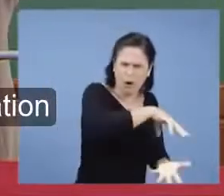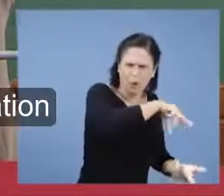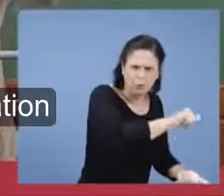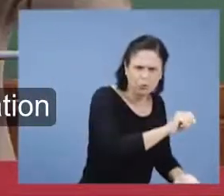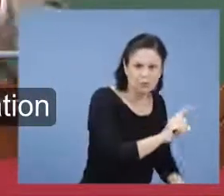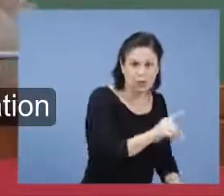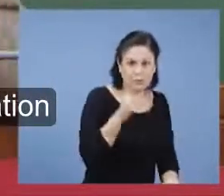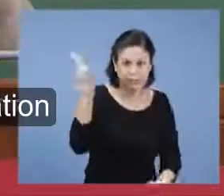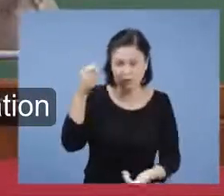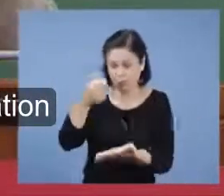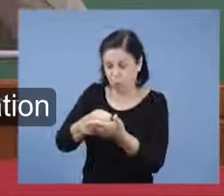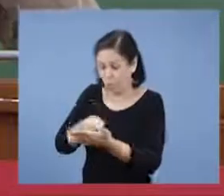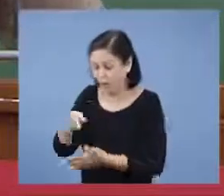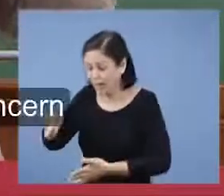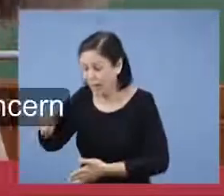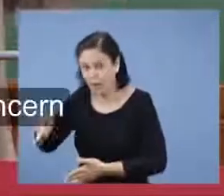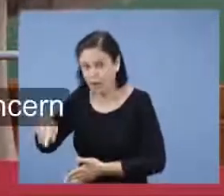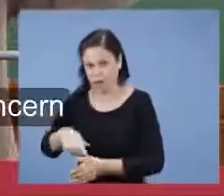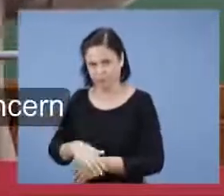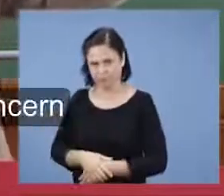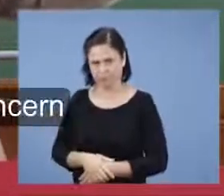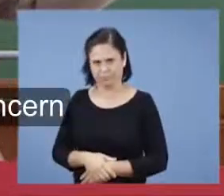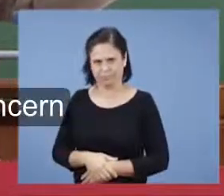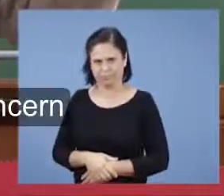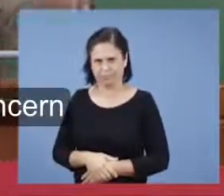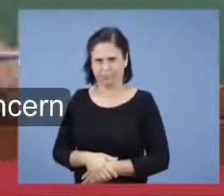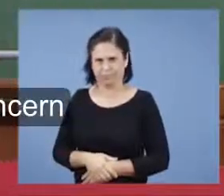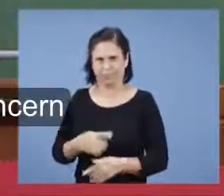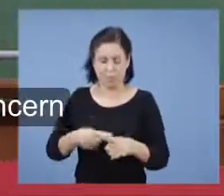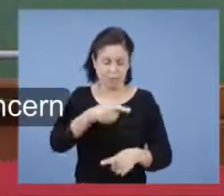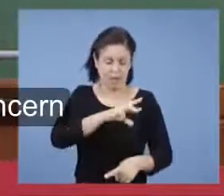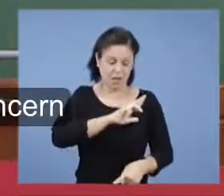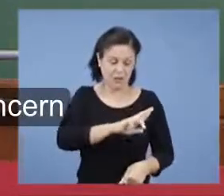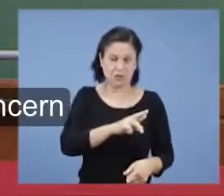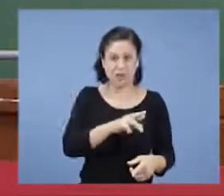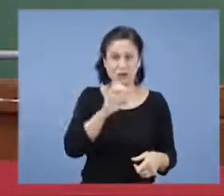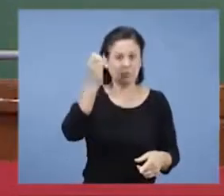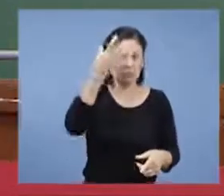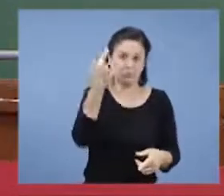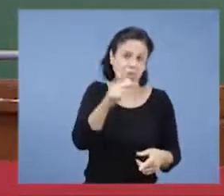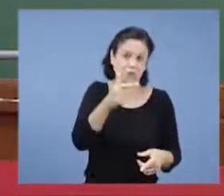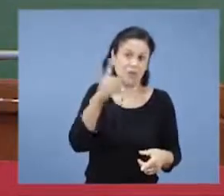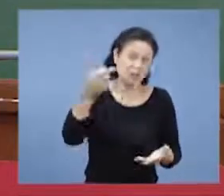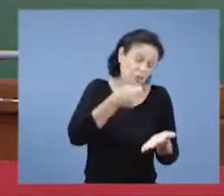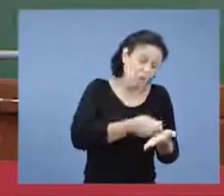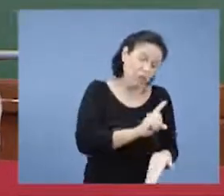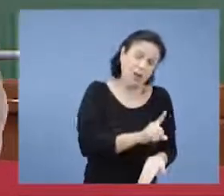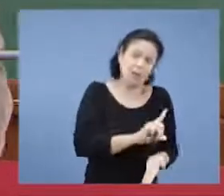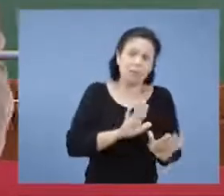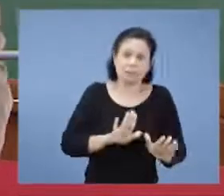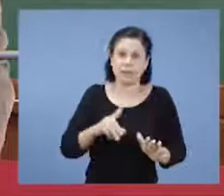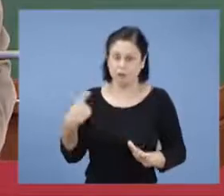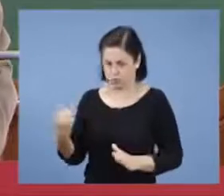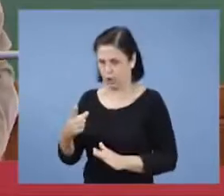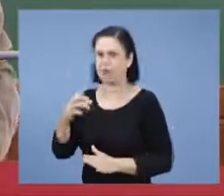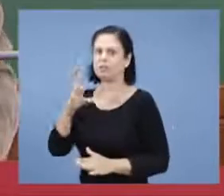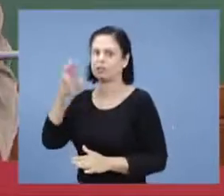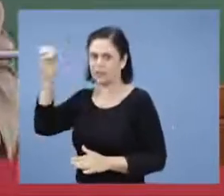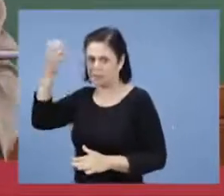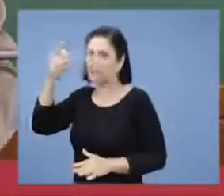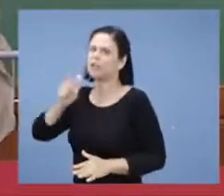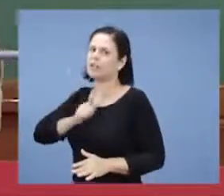revelação. Quem não tem revelação, não tem compromisso. E a nossa grande preocupação é essa. Nós estamos trazendo uma palavra.